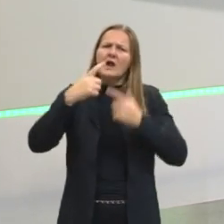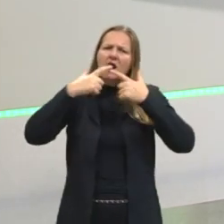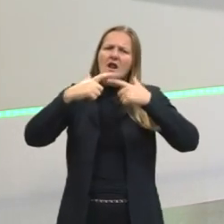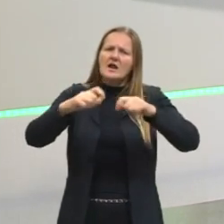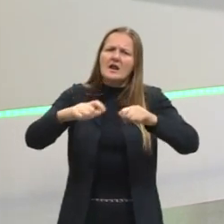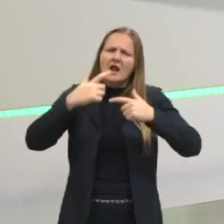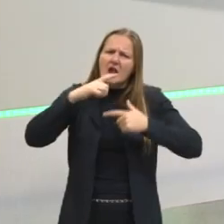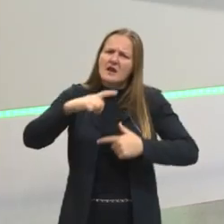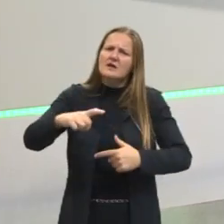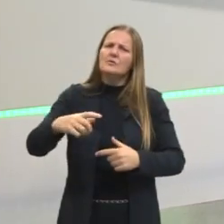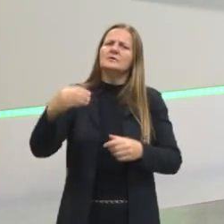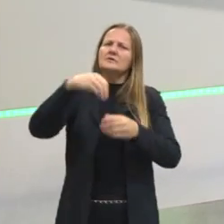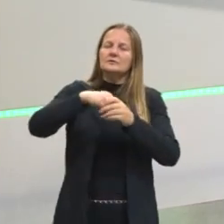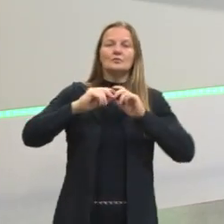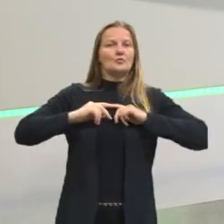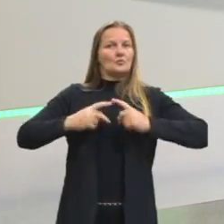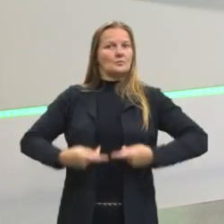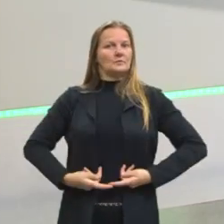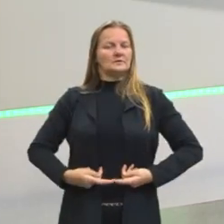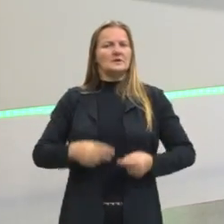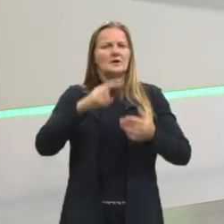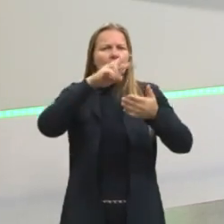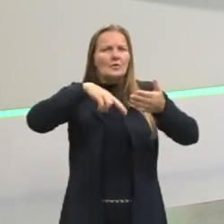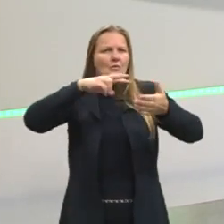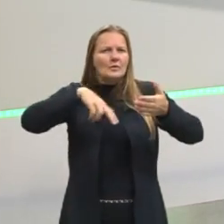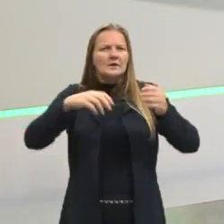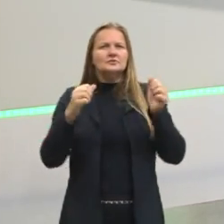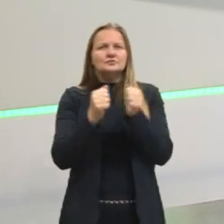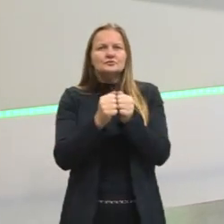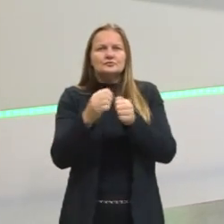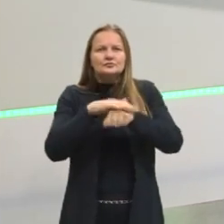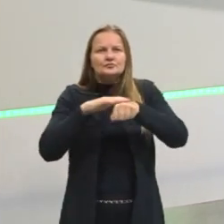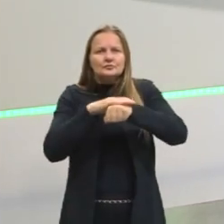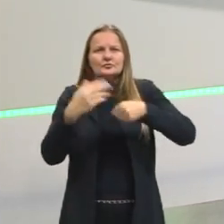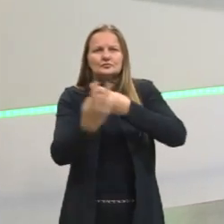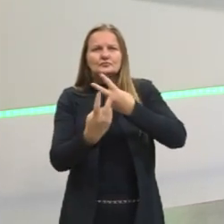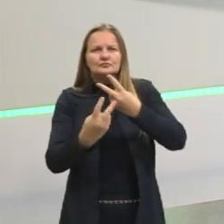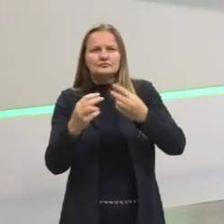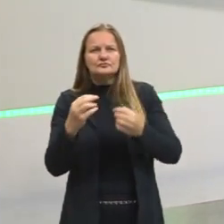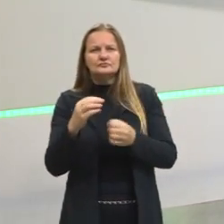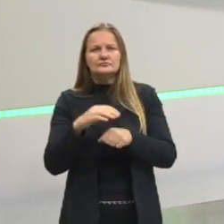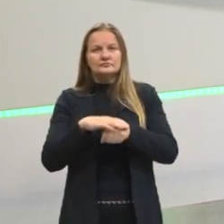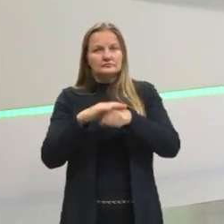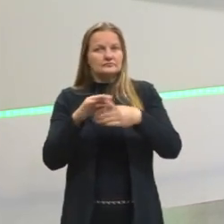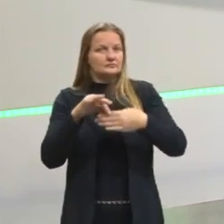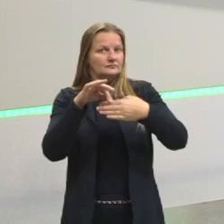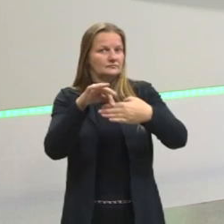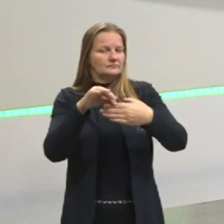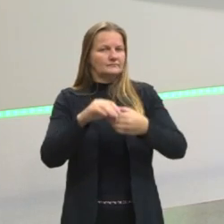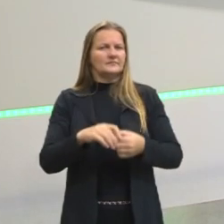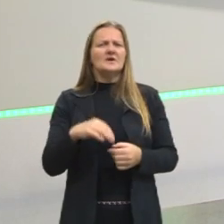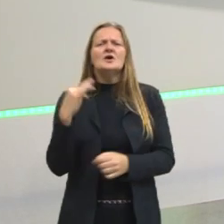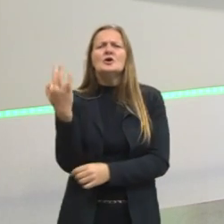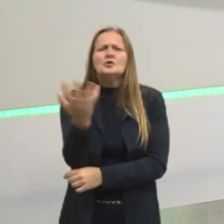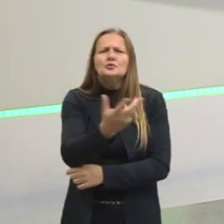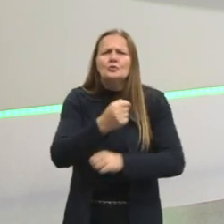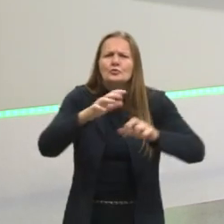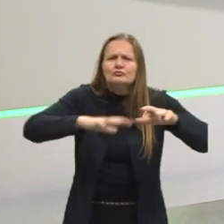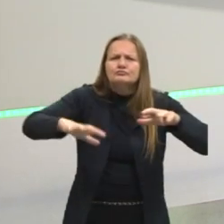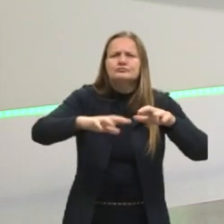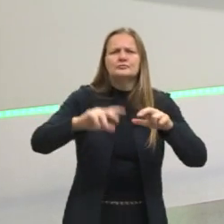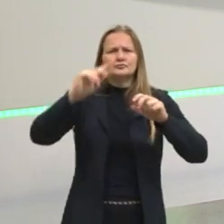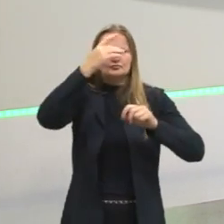atividades humanas. E eu quero ler com vocês e, posteriormente, fazer, então, dois destaques. Todas as esferas da atividade